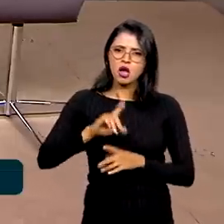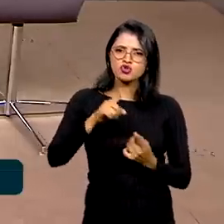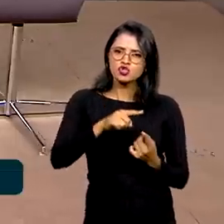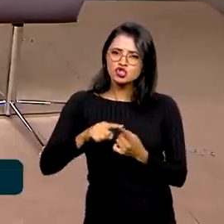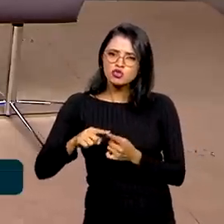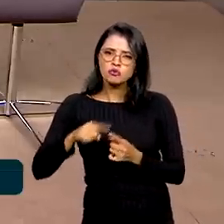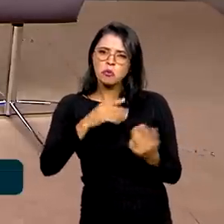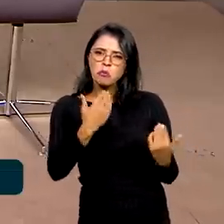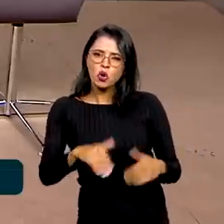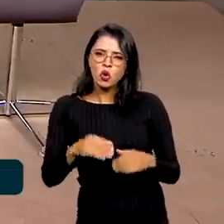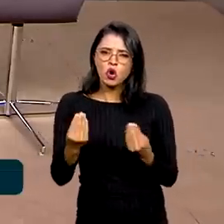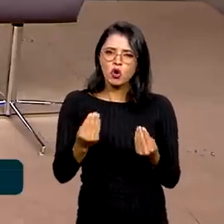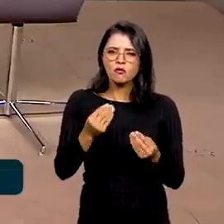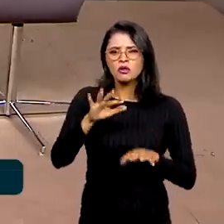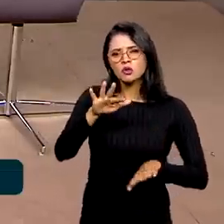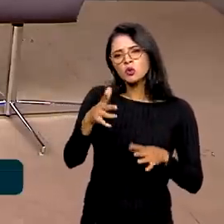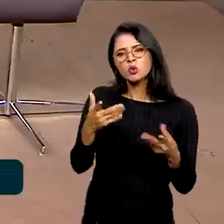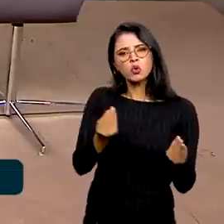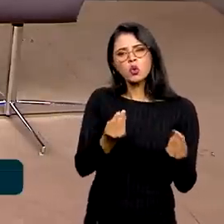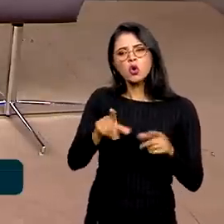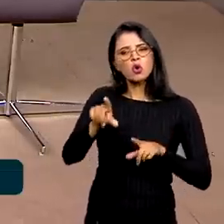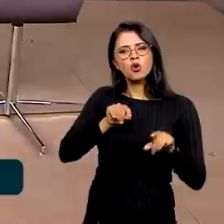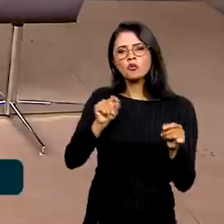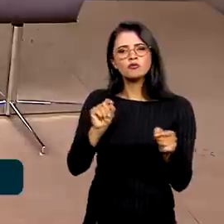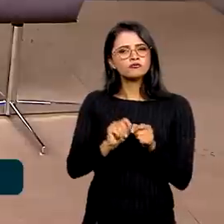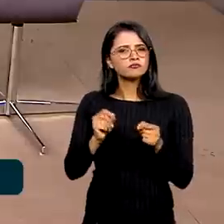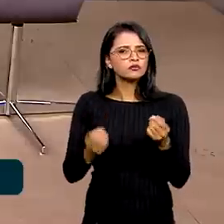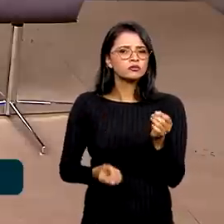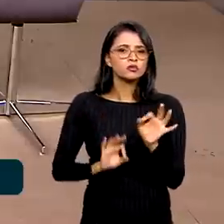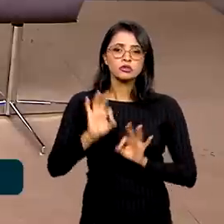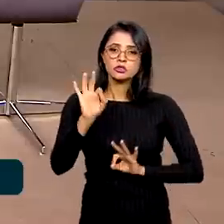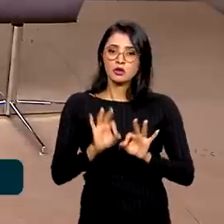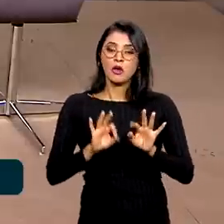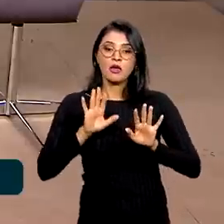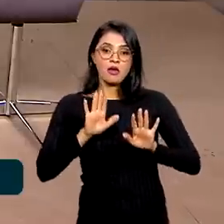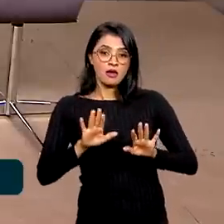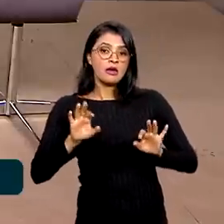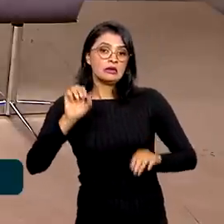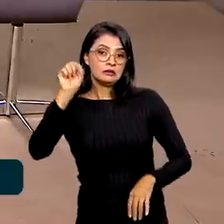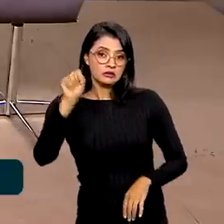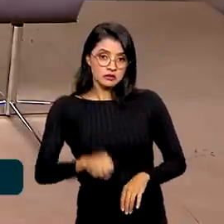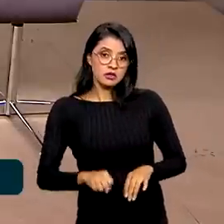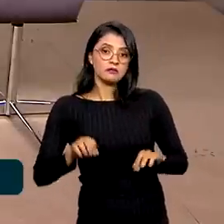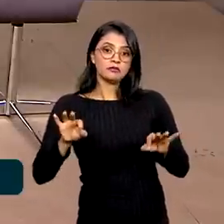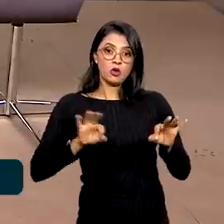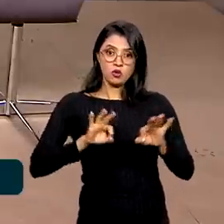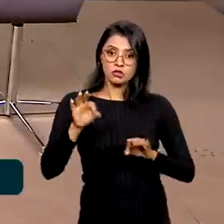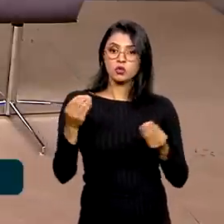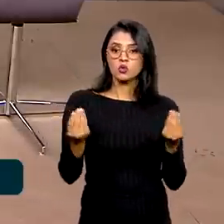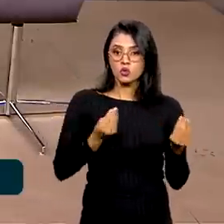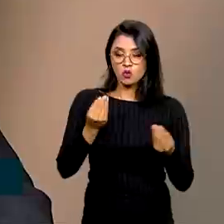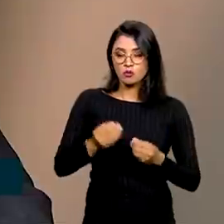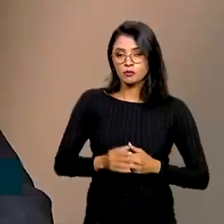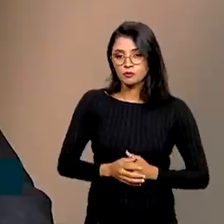de prova? Como, mais ou menos, essa seleção pode ser feita? Sim, o desenho está construído da seguinte maneira.